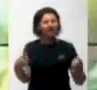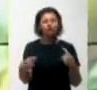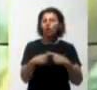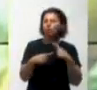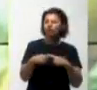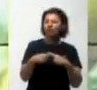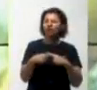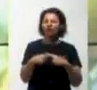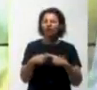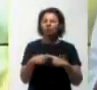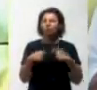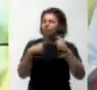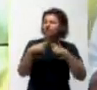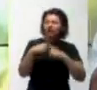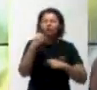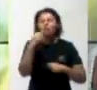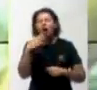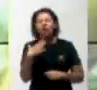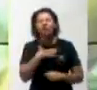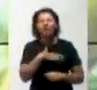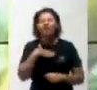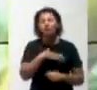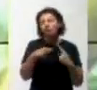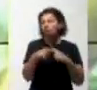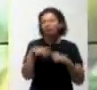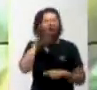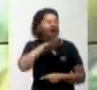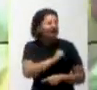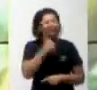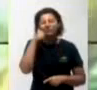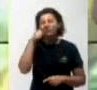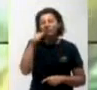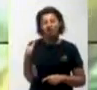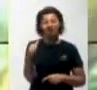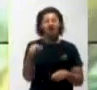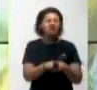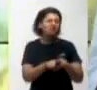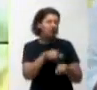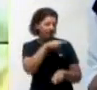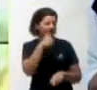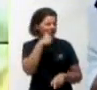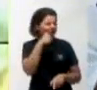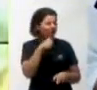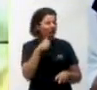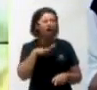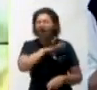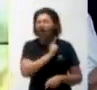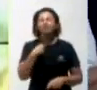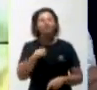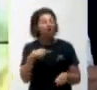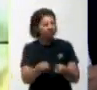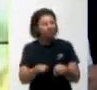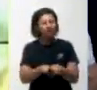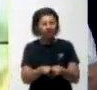faz muito bem, eu sou perdidamente apaixonado na minha mulher, ela é perdidamente apaixonada por mim,